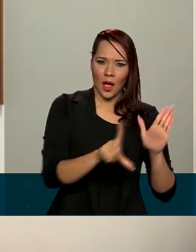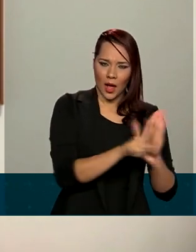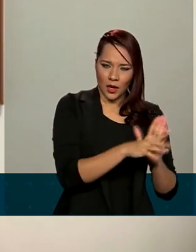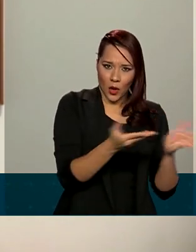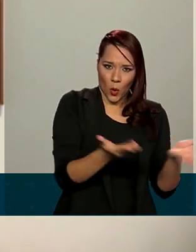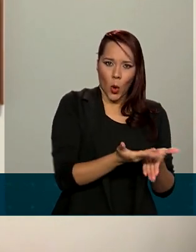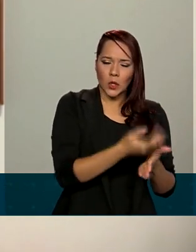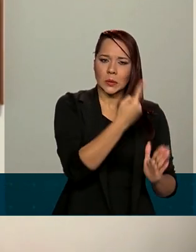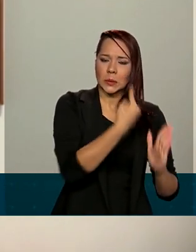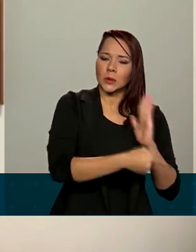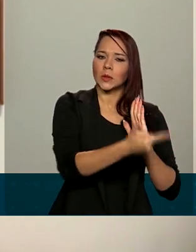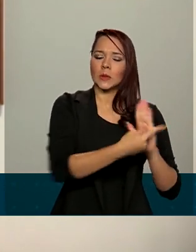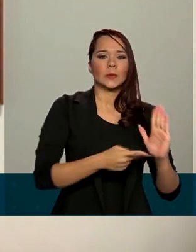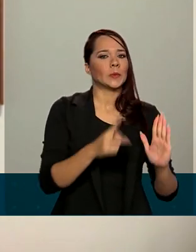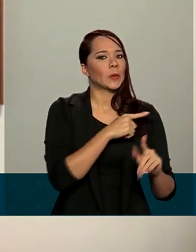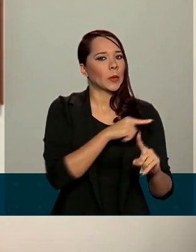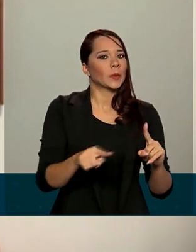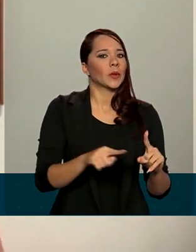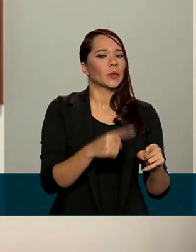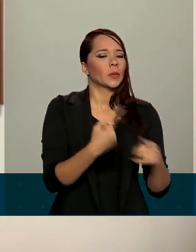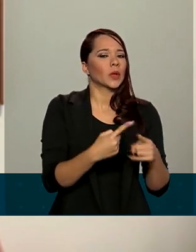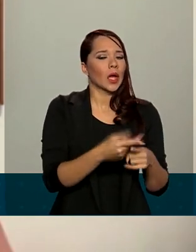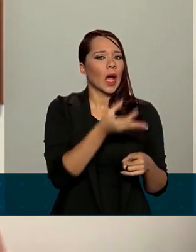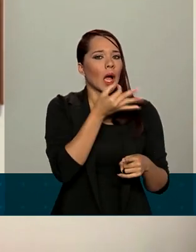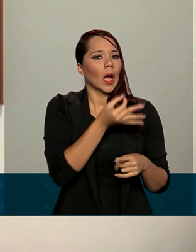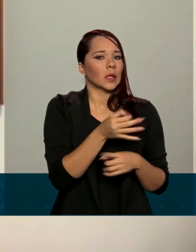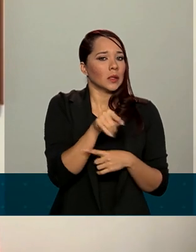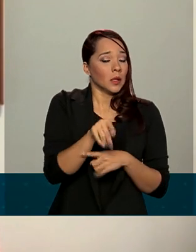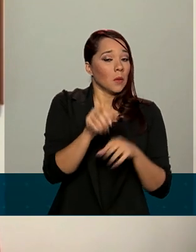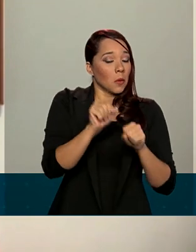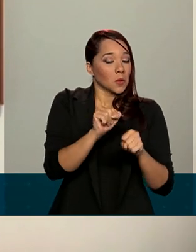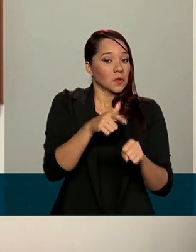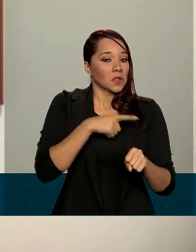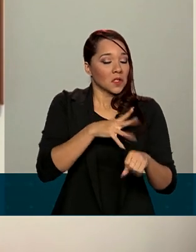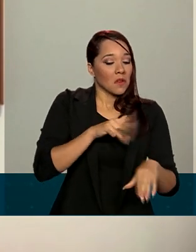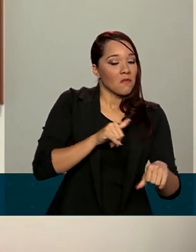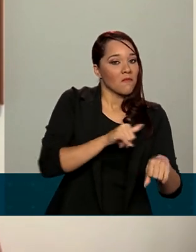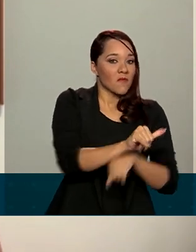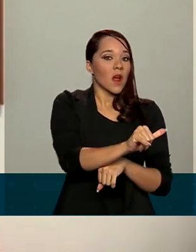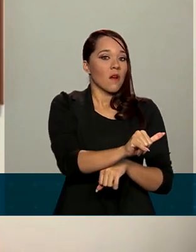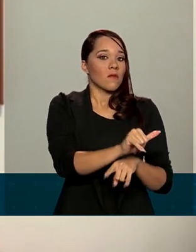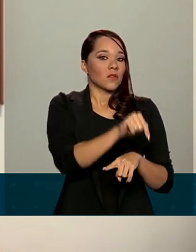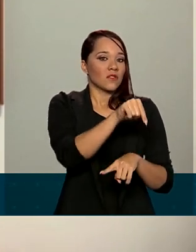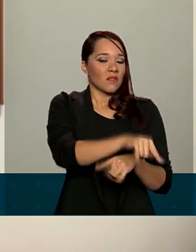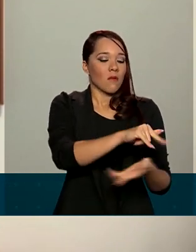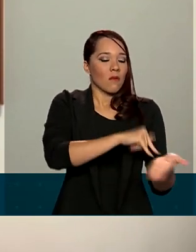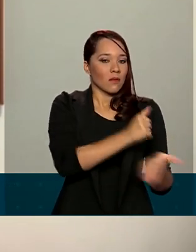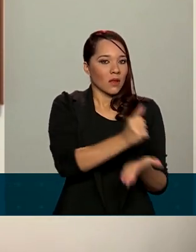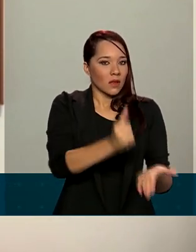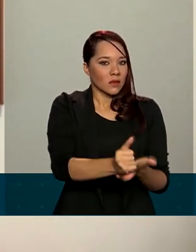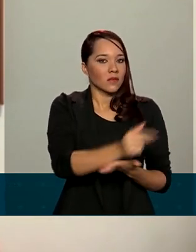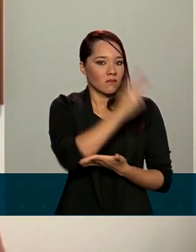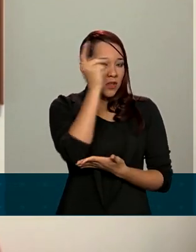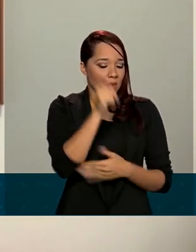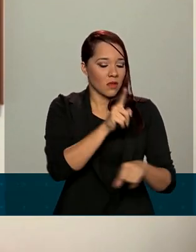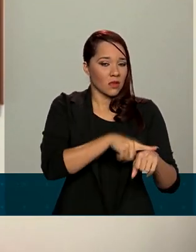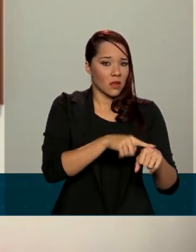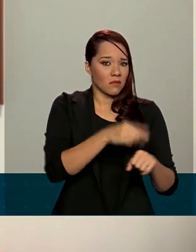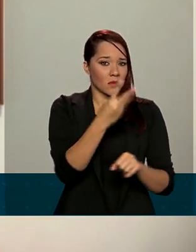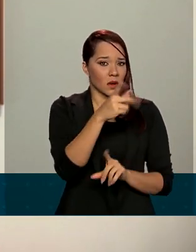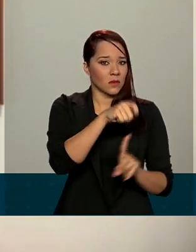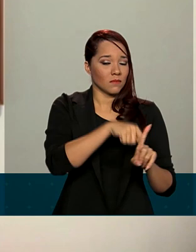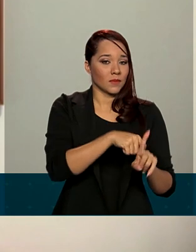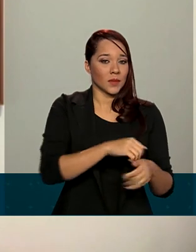vetava essa possibilidade por considerar que pode haver fraudes na recontratação de pessoas dentro de três